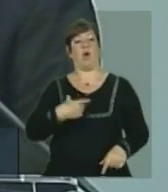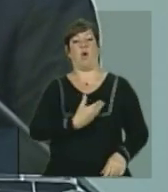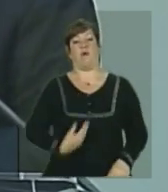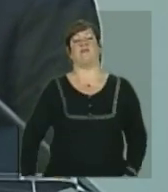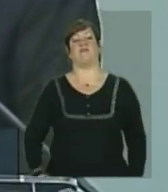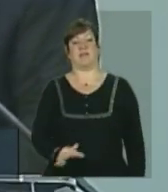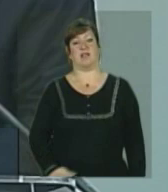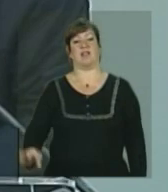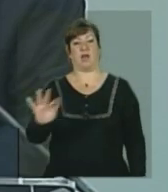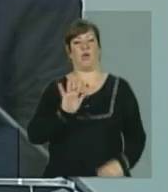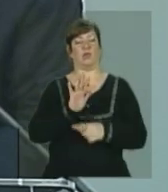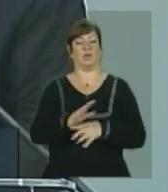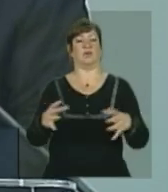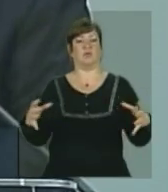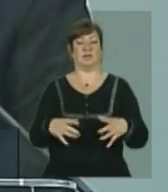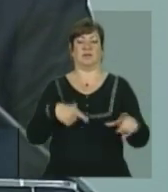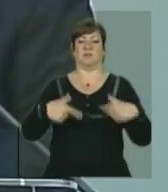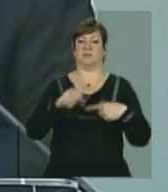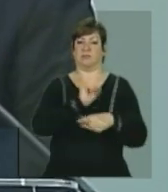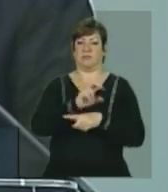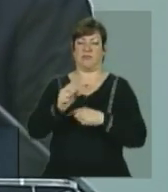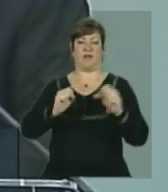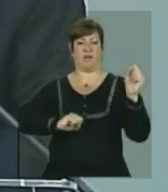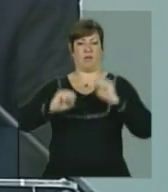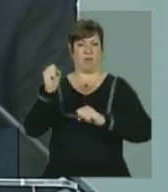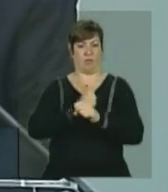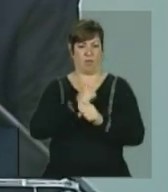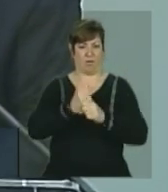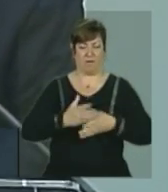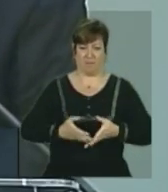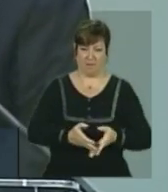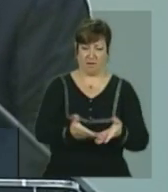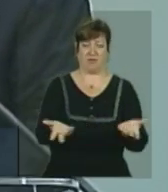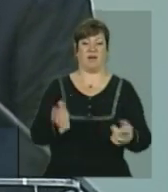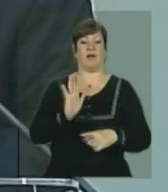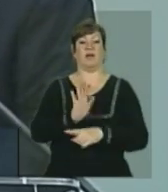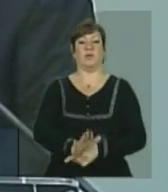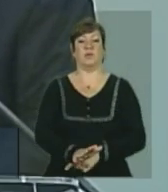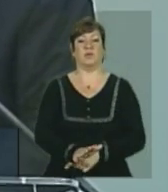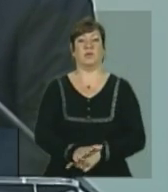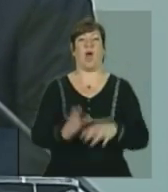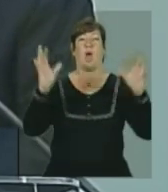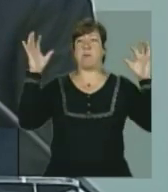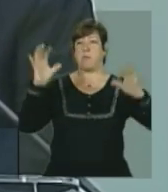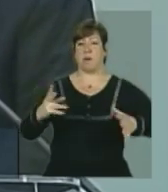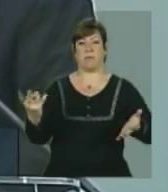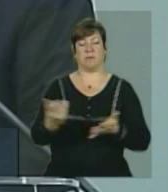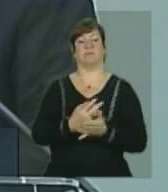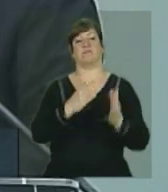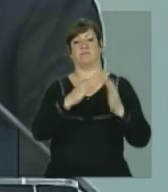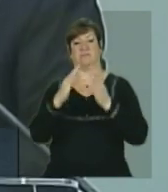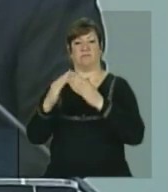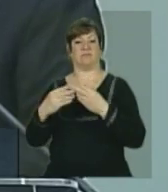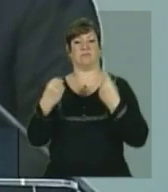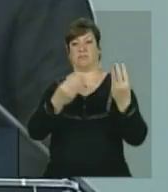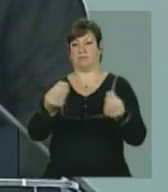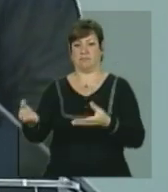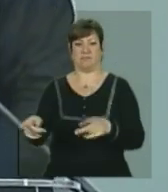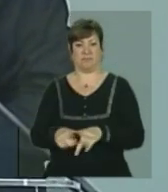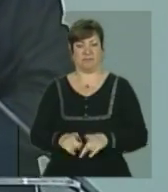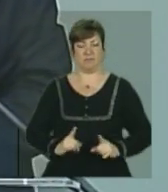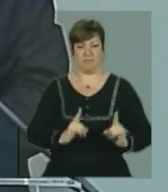Governo Federal. Então, é geração de emprego da indústria naval, é apoio na hora da chuva e da enchente, e é o